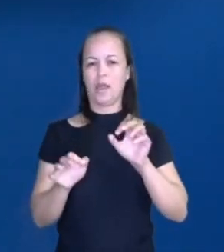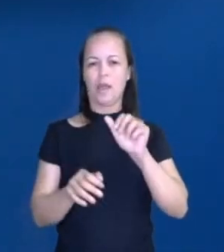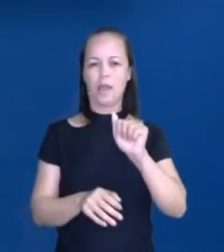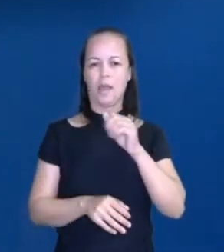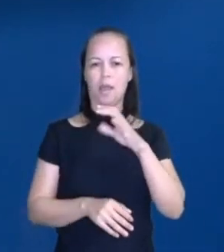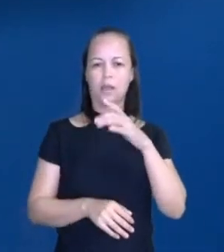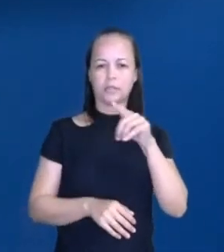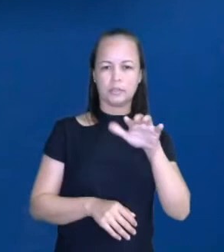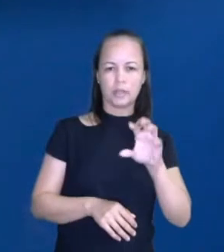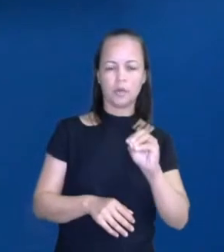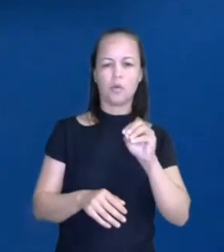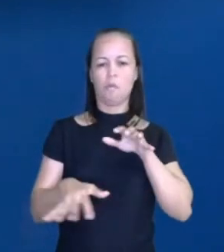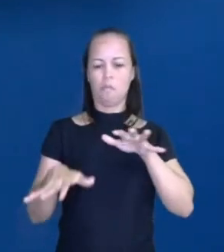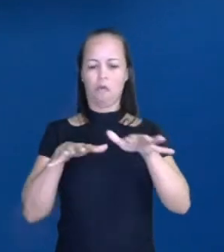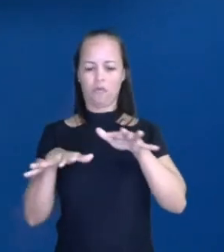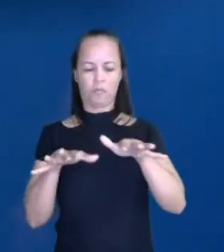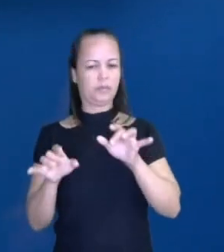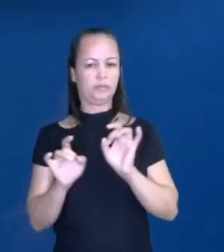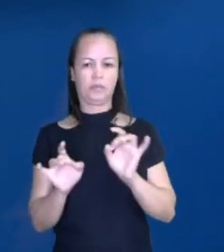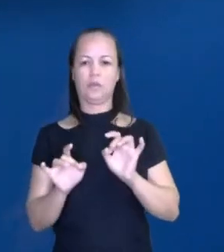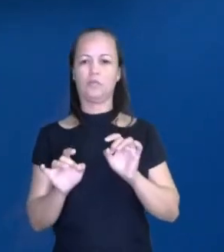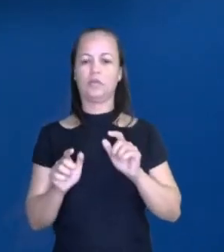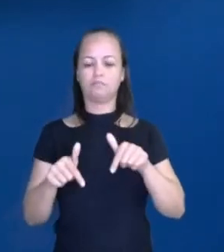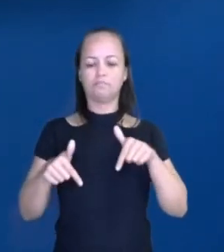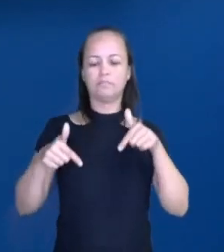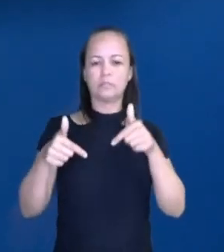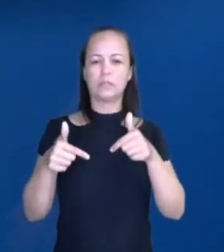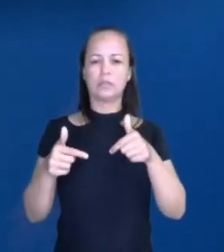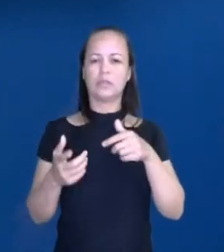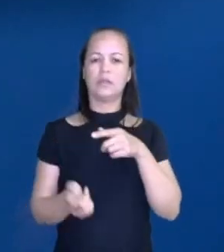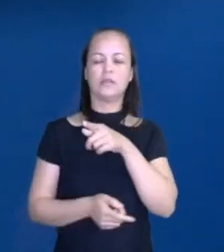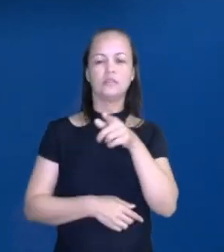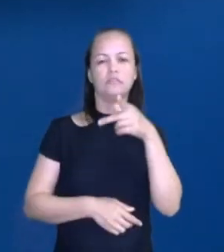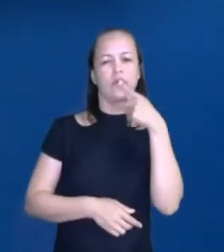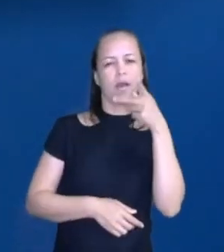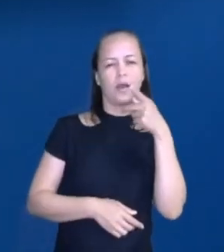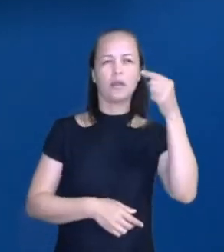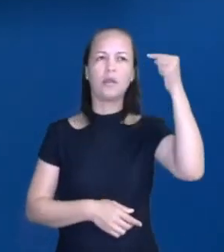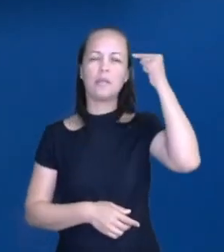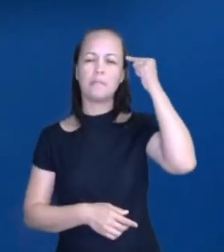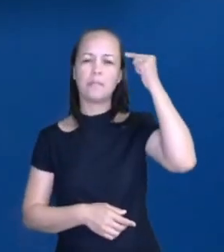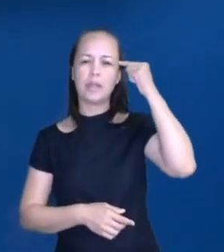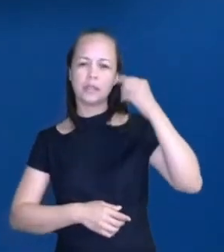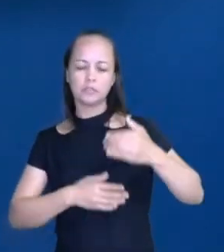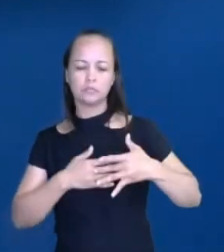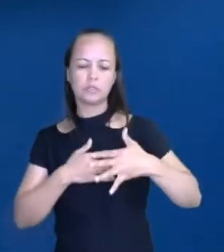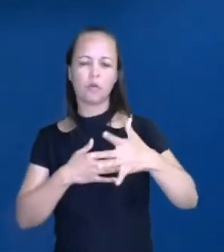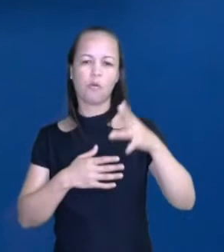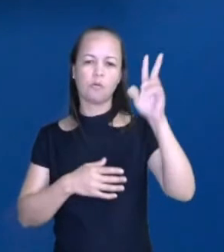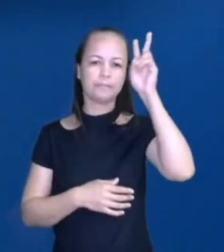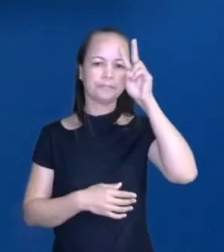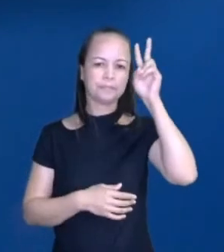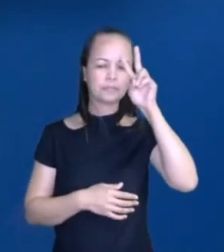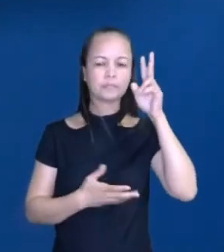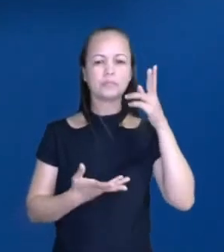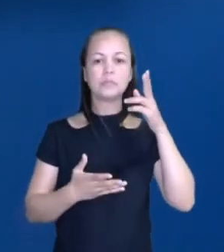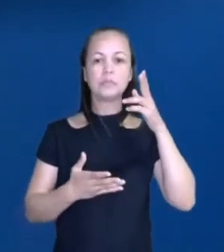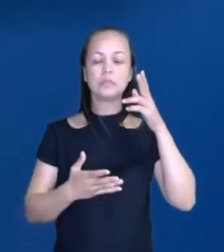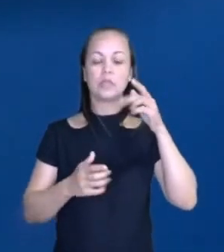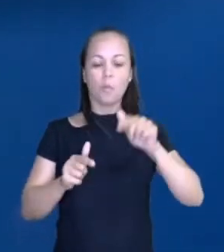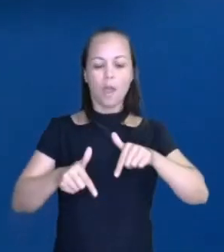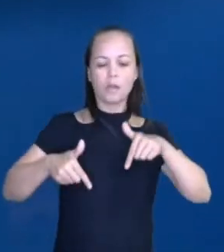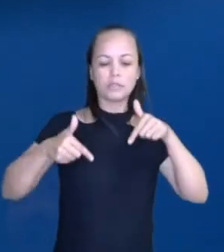movimentos, mas não é só movimento. Eles falam, tá? E pensam no decorrer da história. Então, a ação é tudo